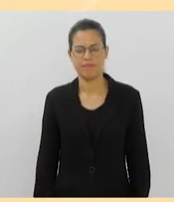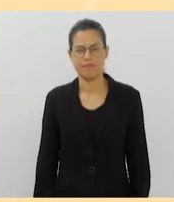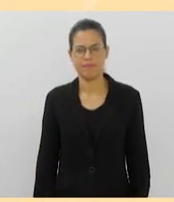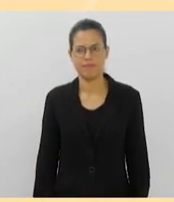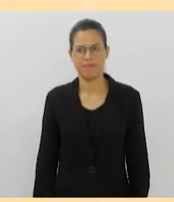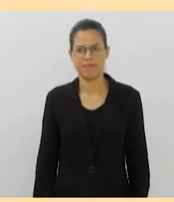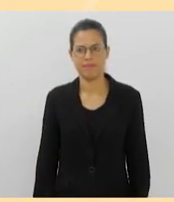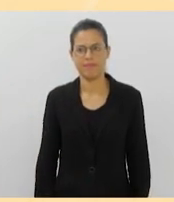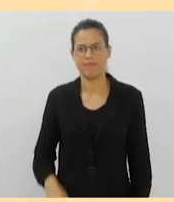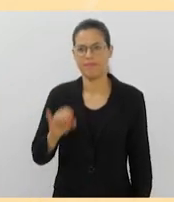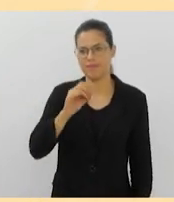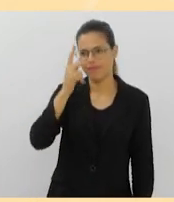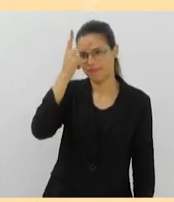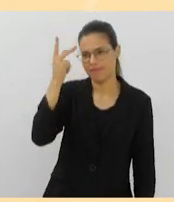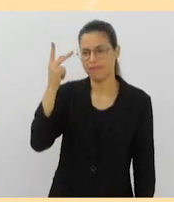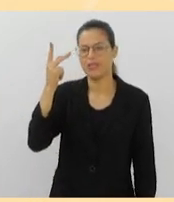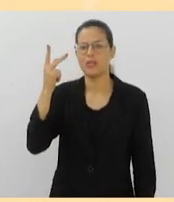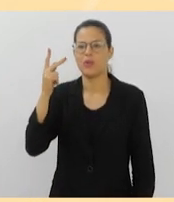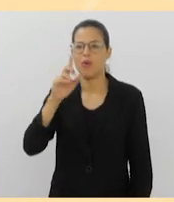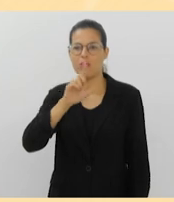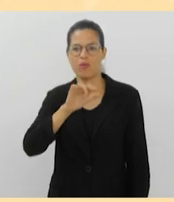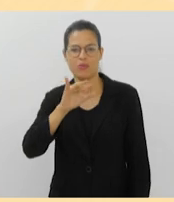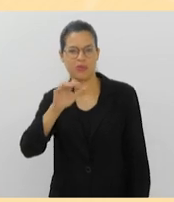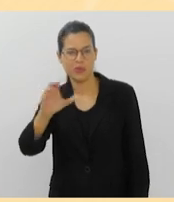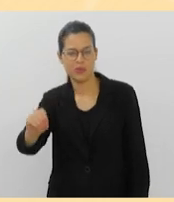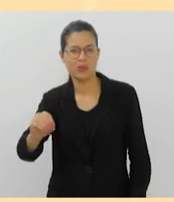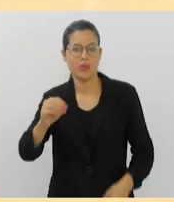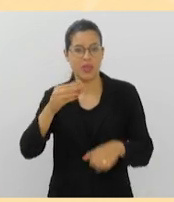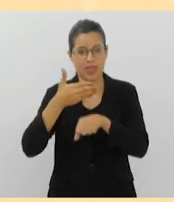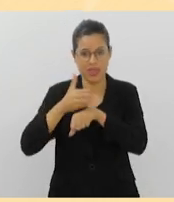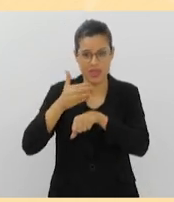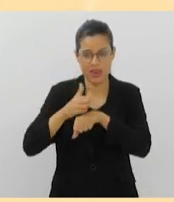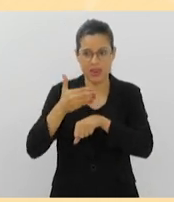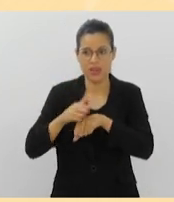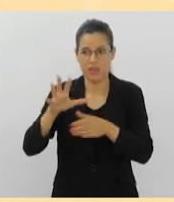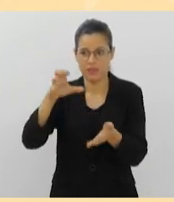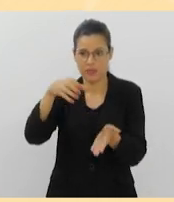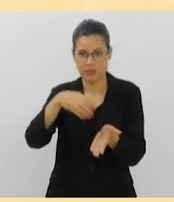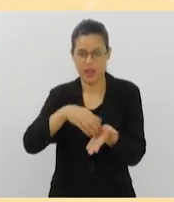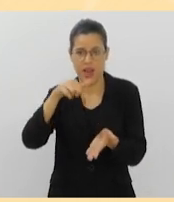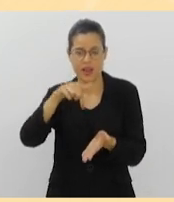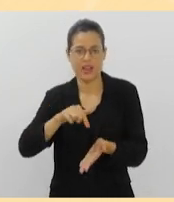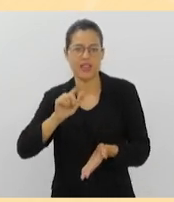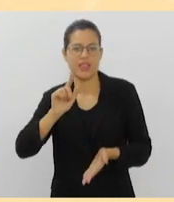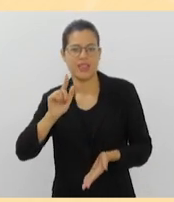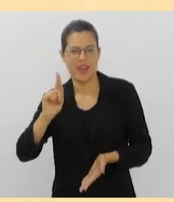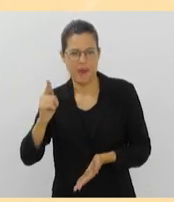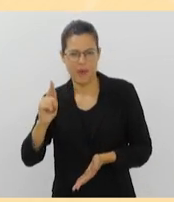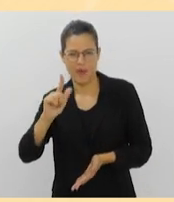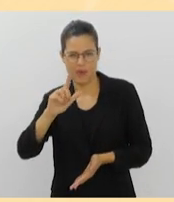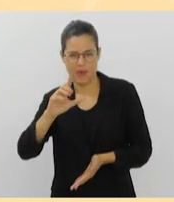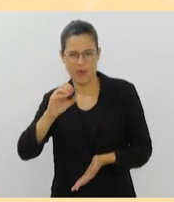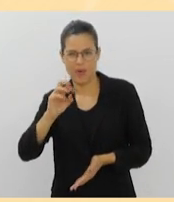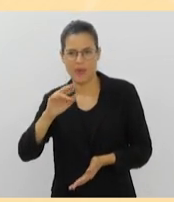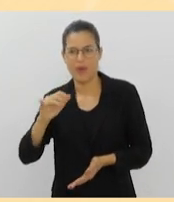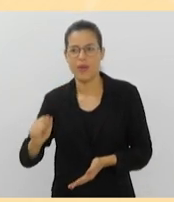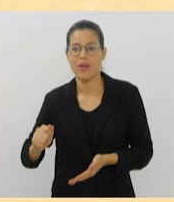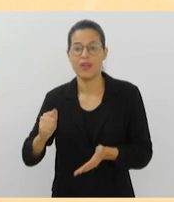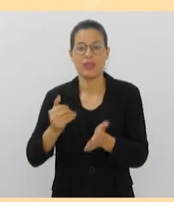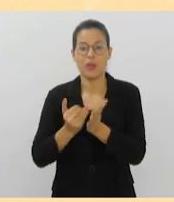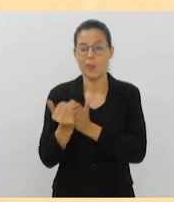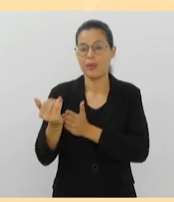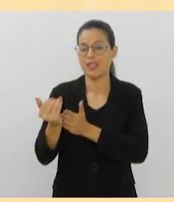Olá, pessoal. Lúcio Pedro na área. Sou aqui o treinador do núcleo de treinamento aqui na Glória. E estamos dando início a essa